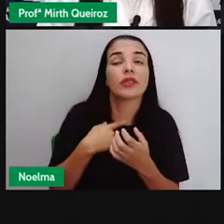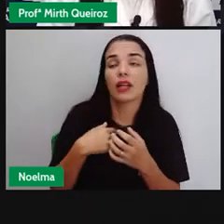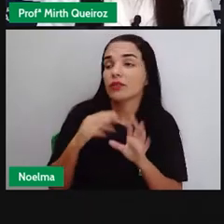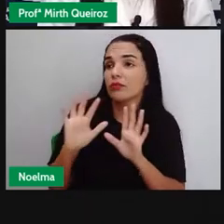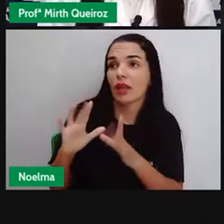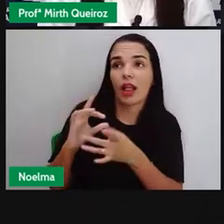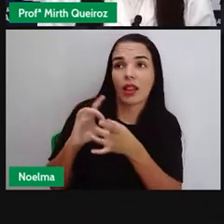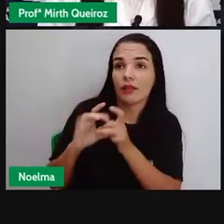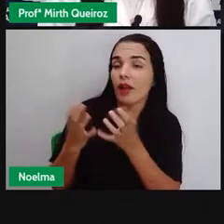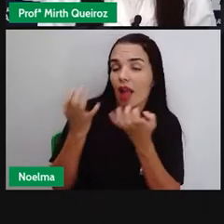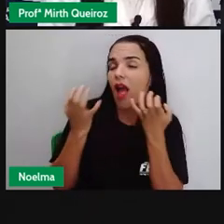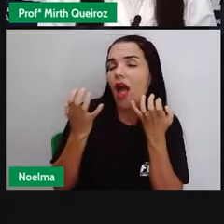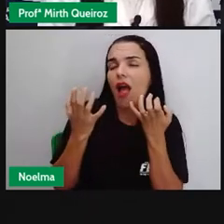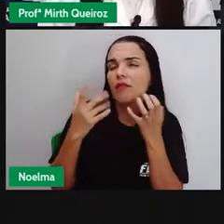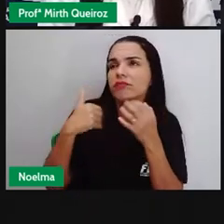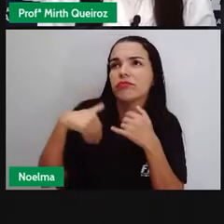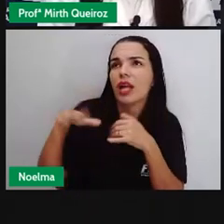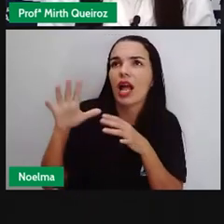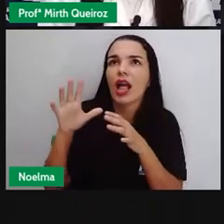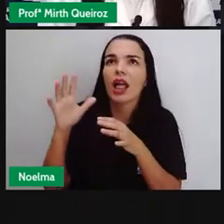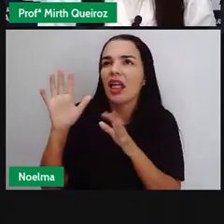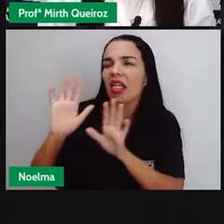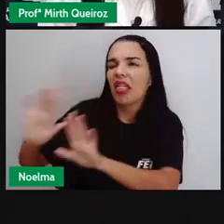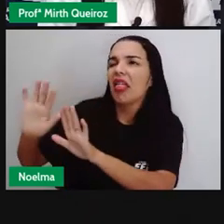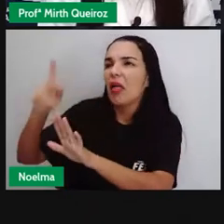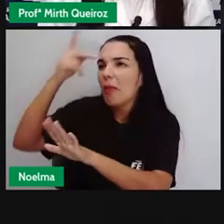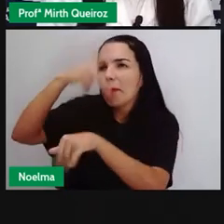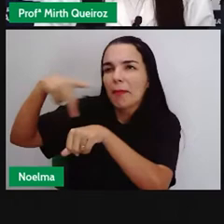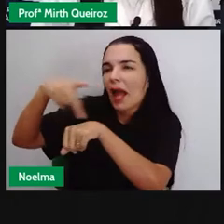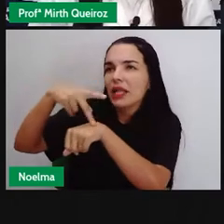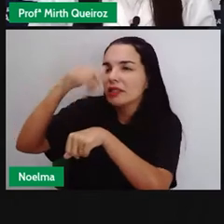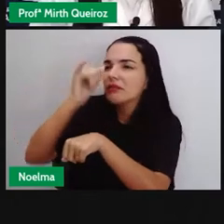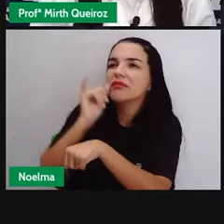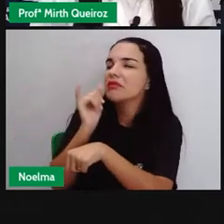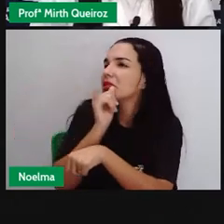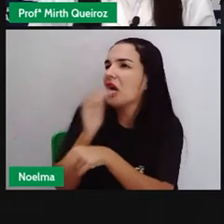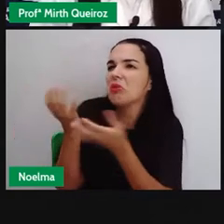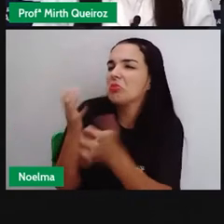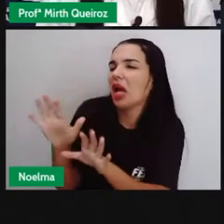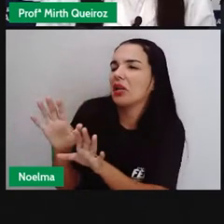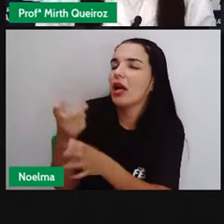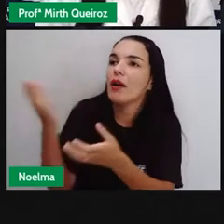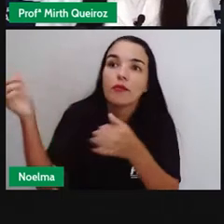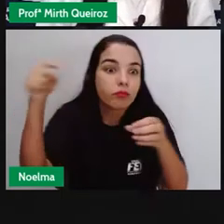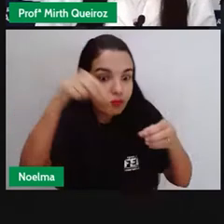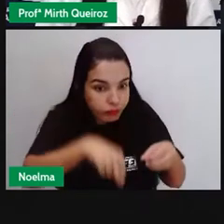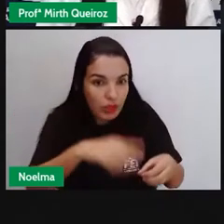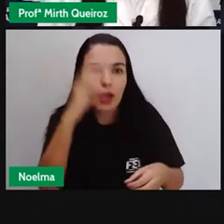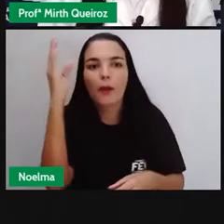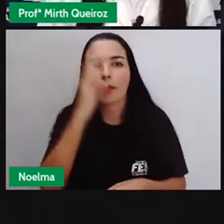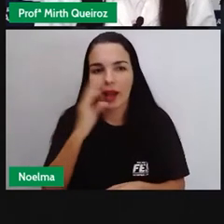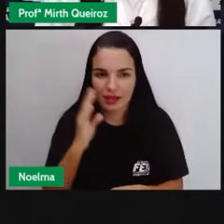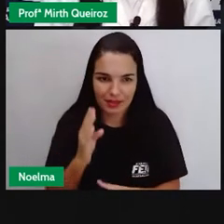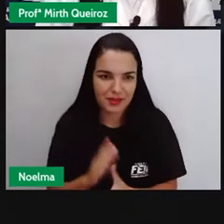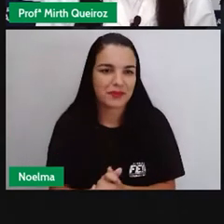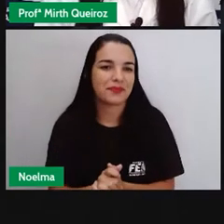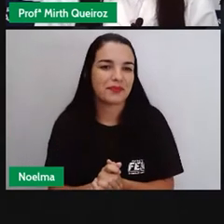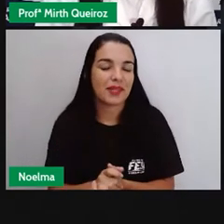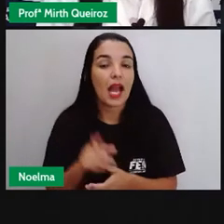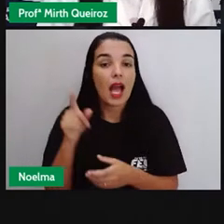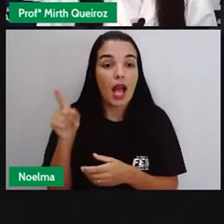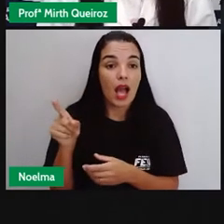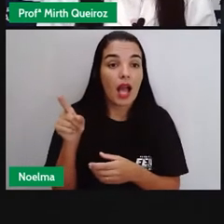vontade própria, né? Porque queriam melhorar aí a sua vida, já com promessas de trabalho. Os japoneses